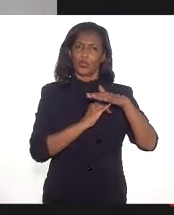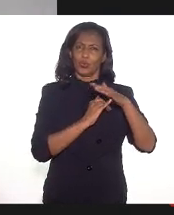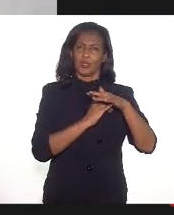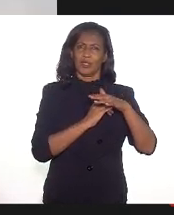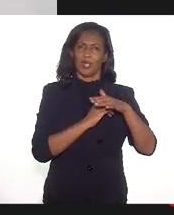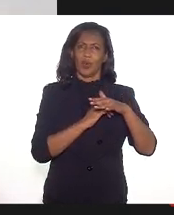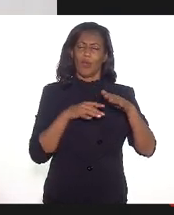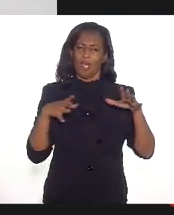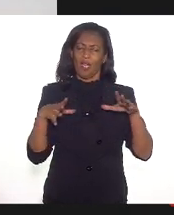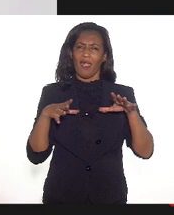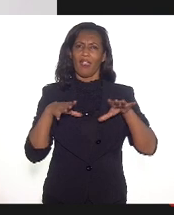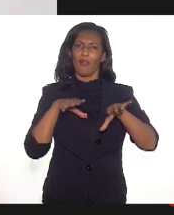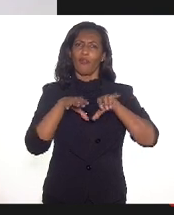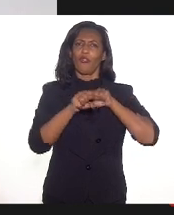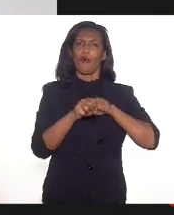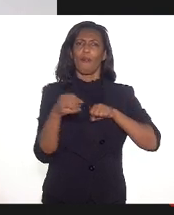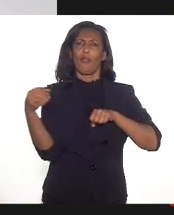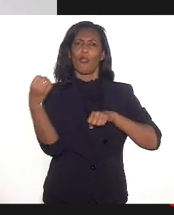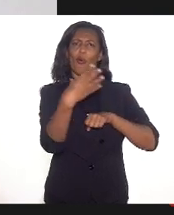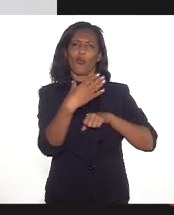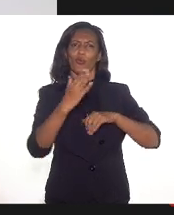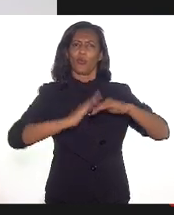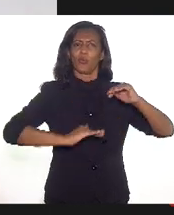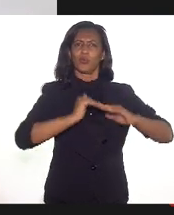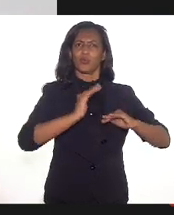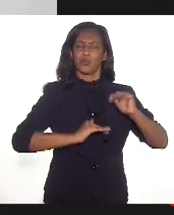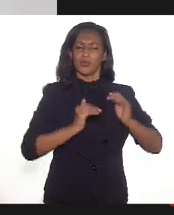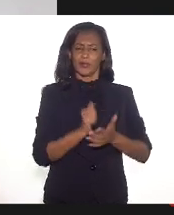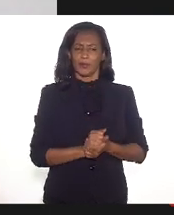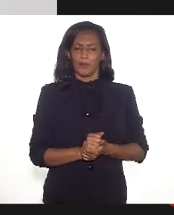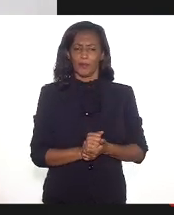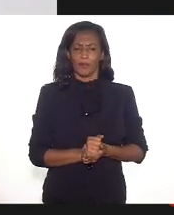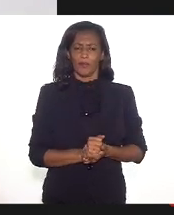é formar novos quadros, mas na medida em que